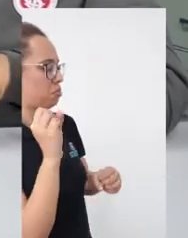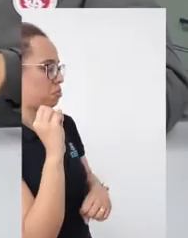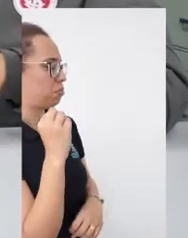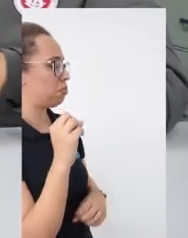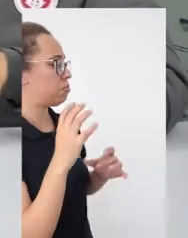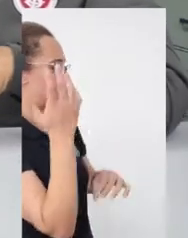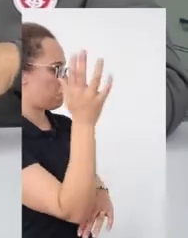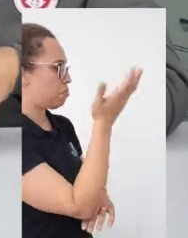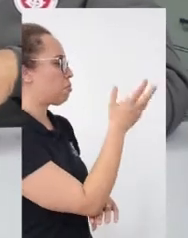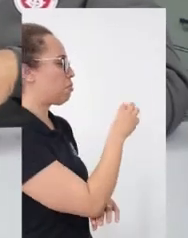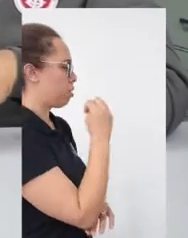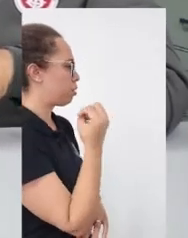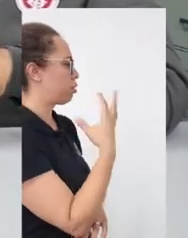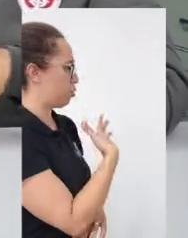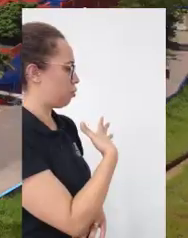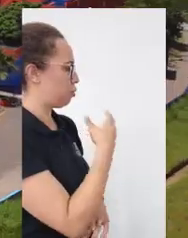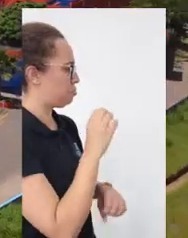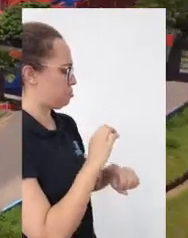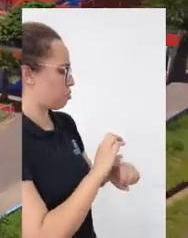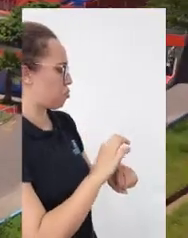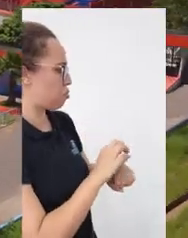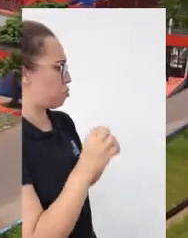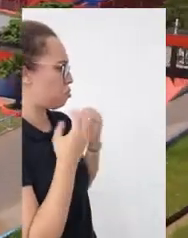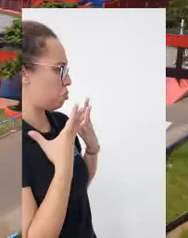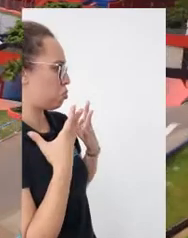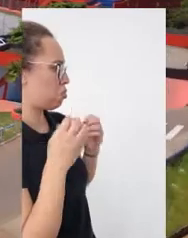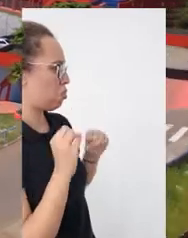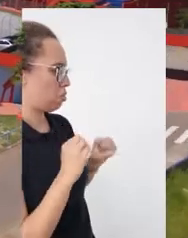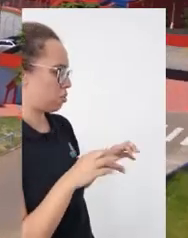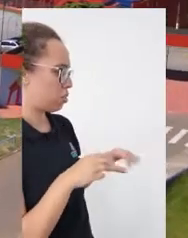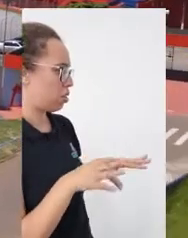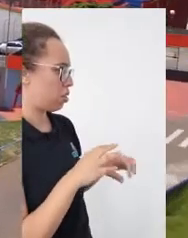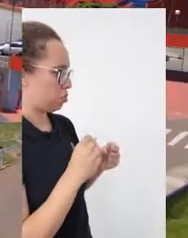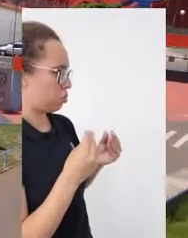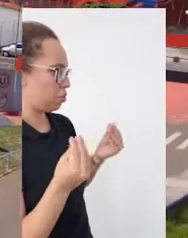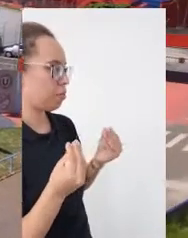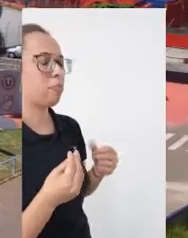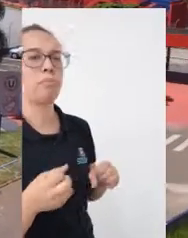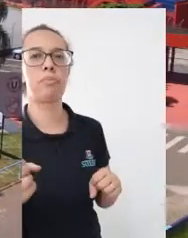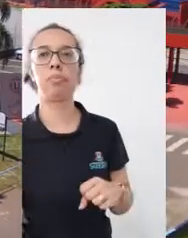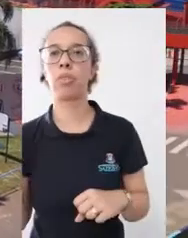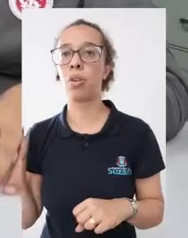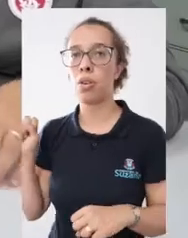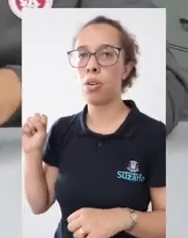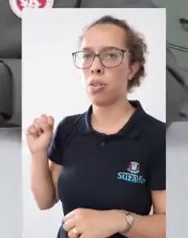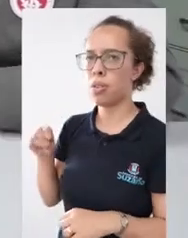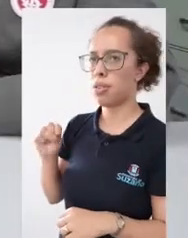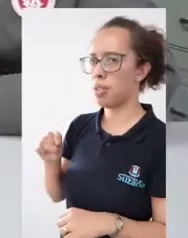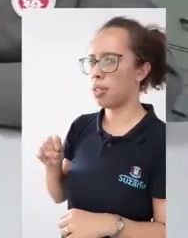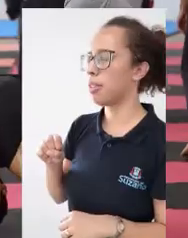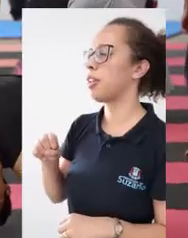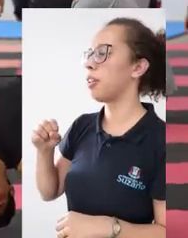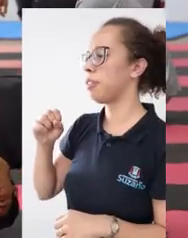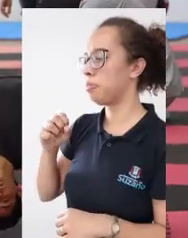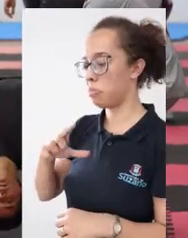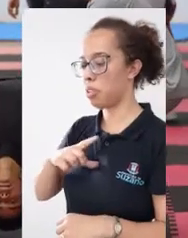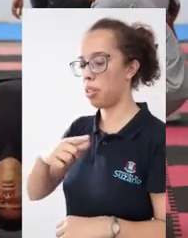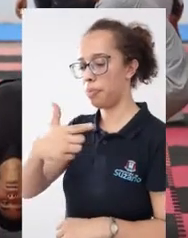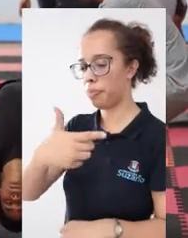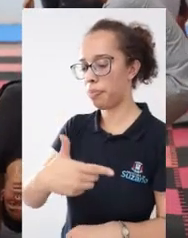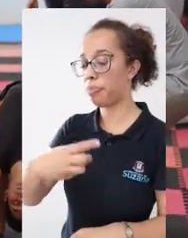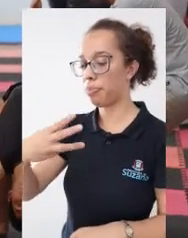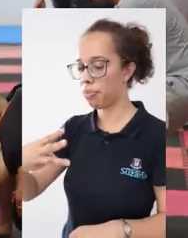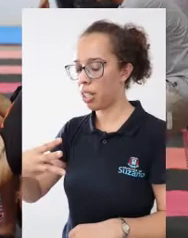em atividades e todos eles agradecendo pela revitalização do Susanão, a alegria com que eles fazem as modalidades. Lá tem jiu-jitsu,